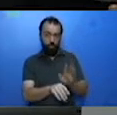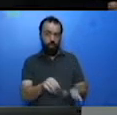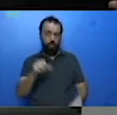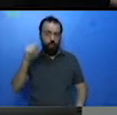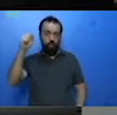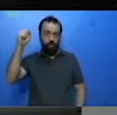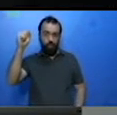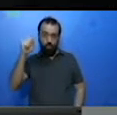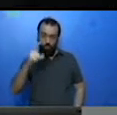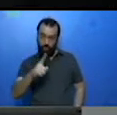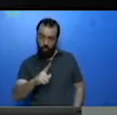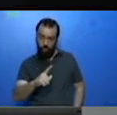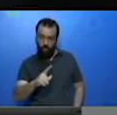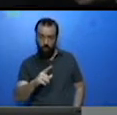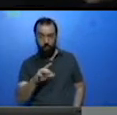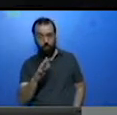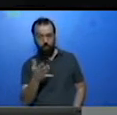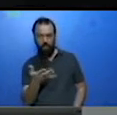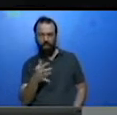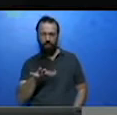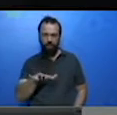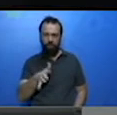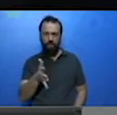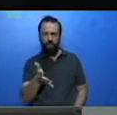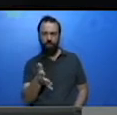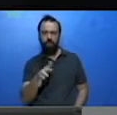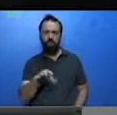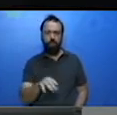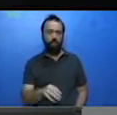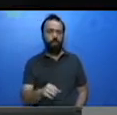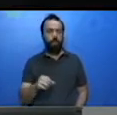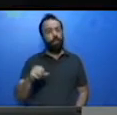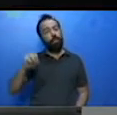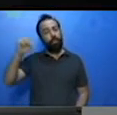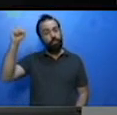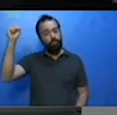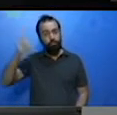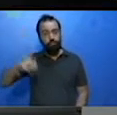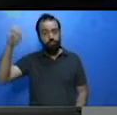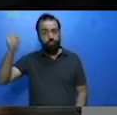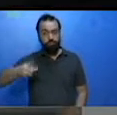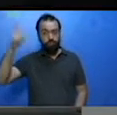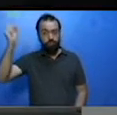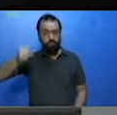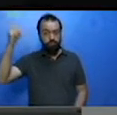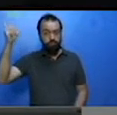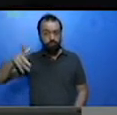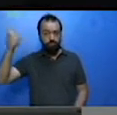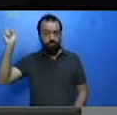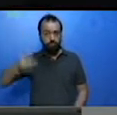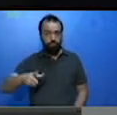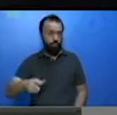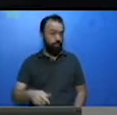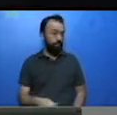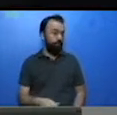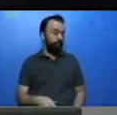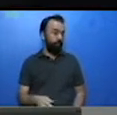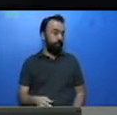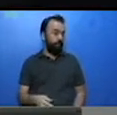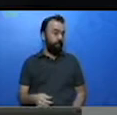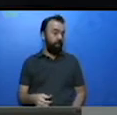Luz indireta, meia sombra. Qual está mais ou menos? Está em vermelho. A imagem 1.